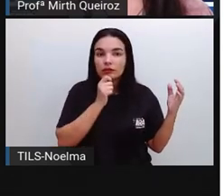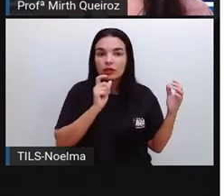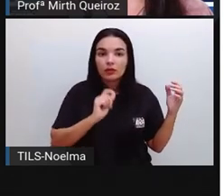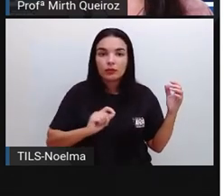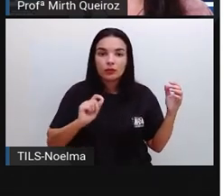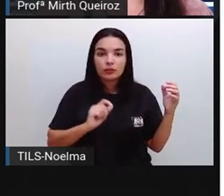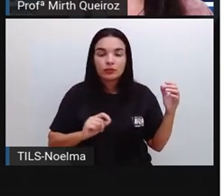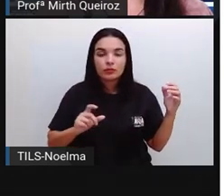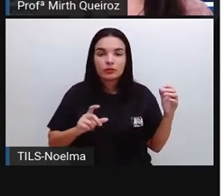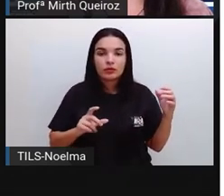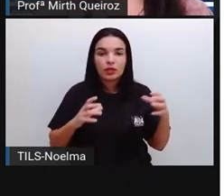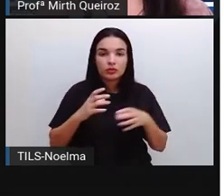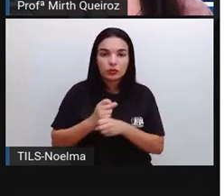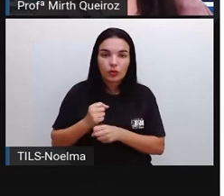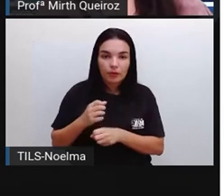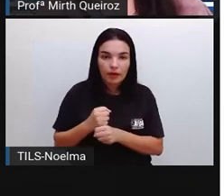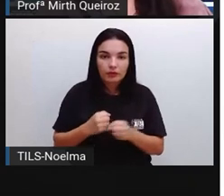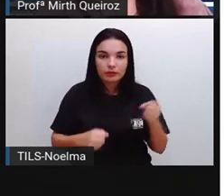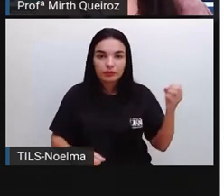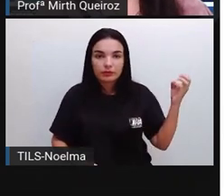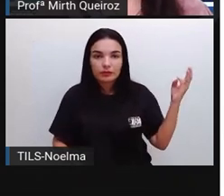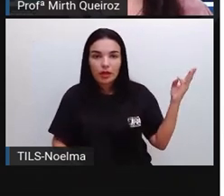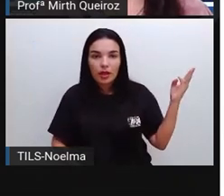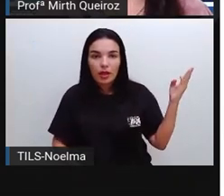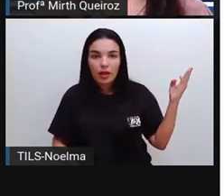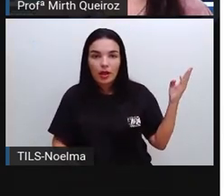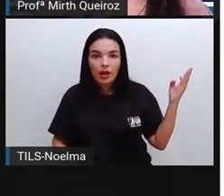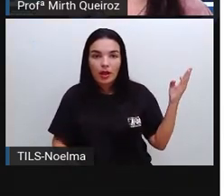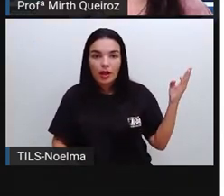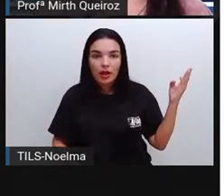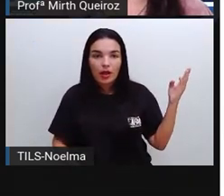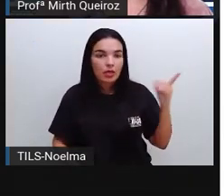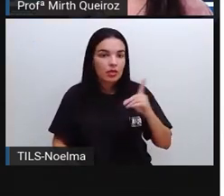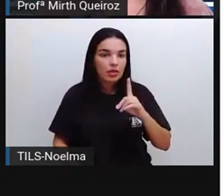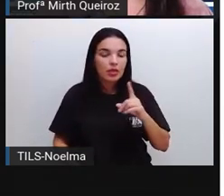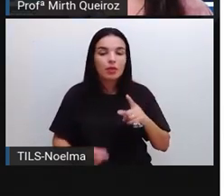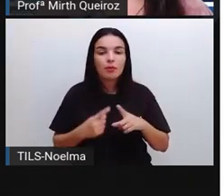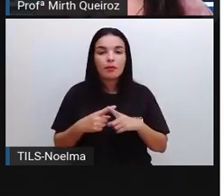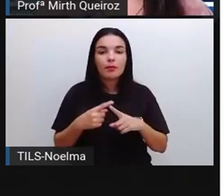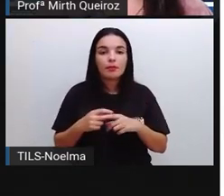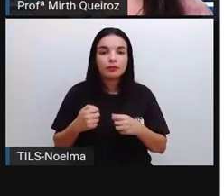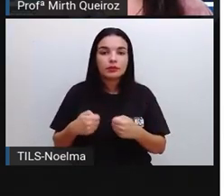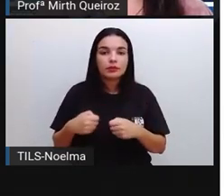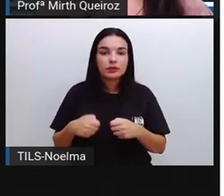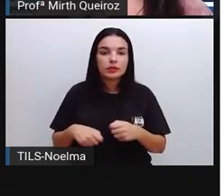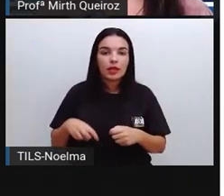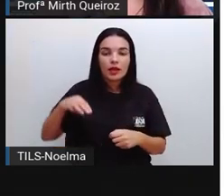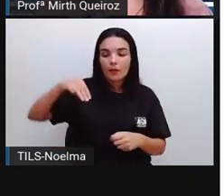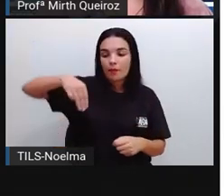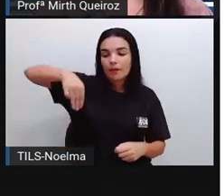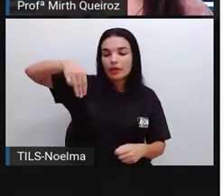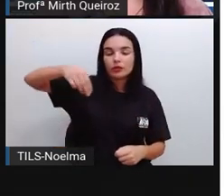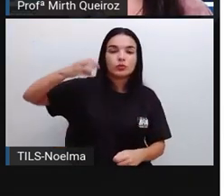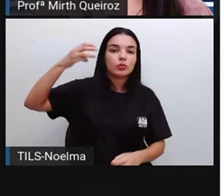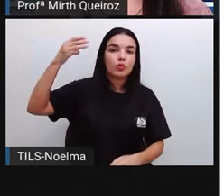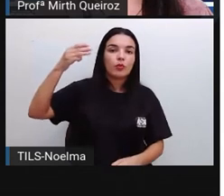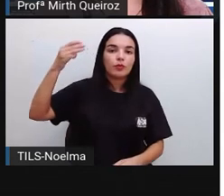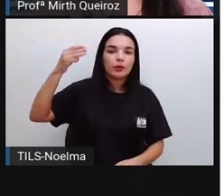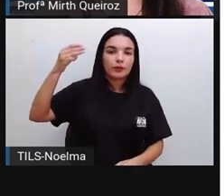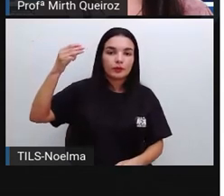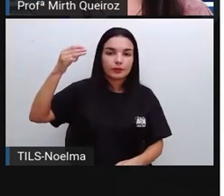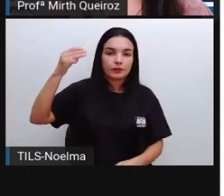essa conta, né? Para que a gente tenha o valor consumido. E a unidade de medida aí é metros